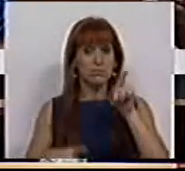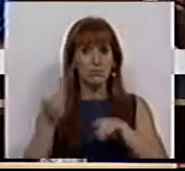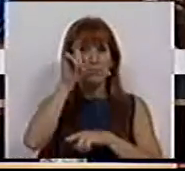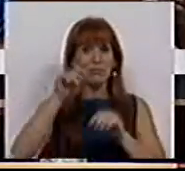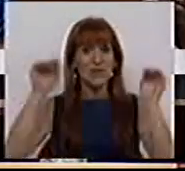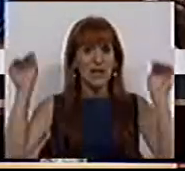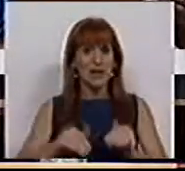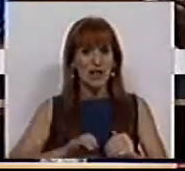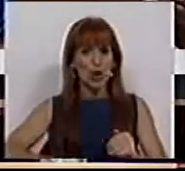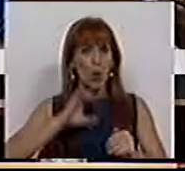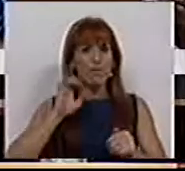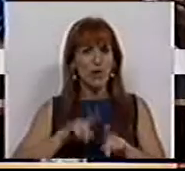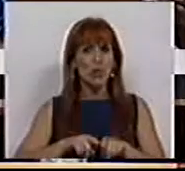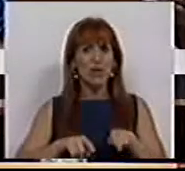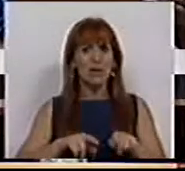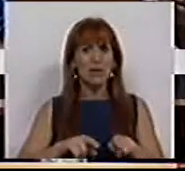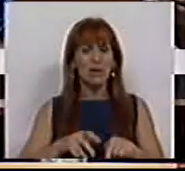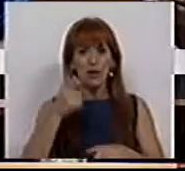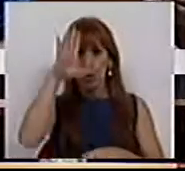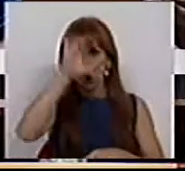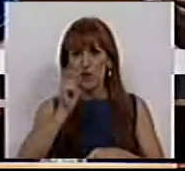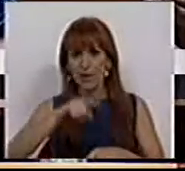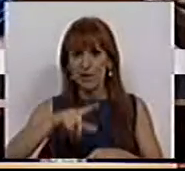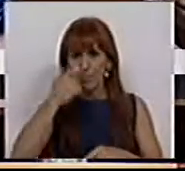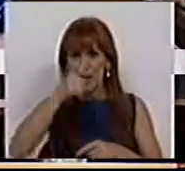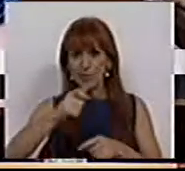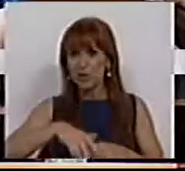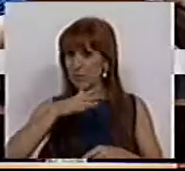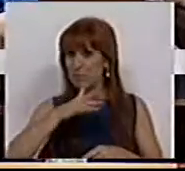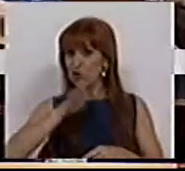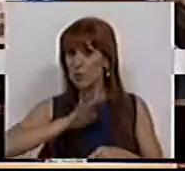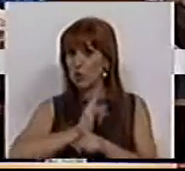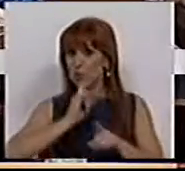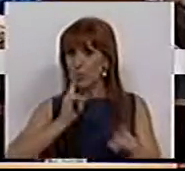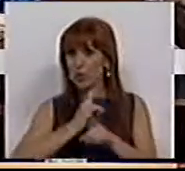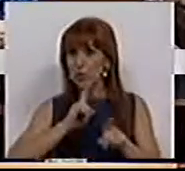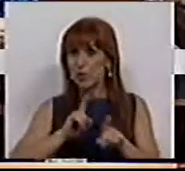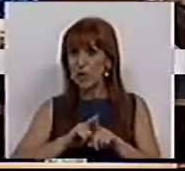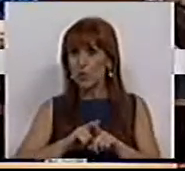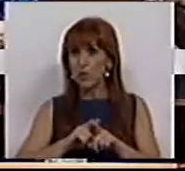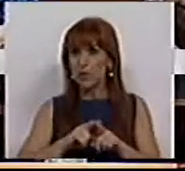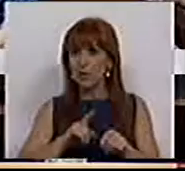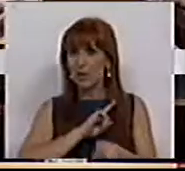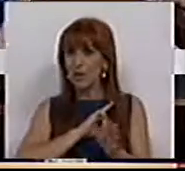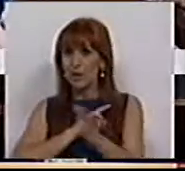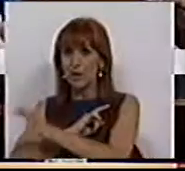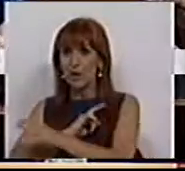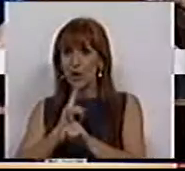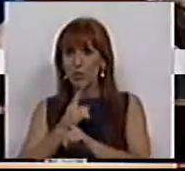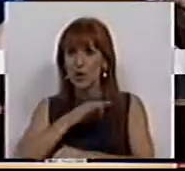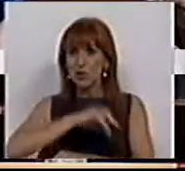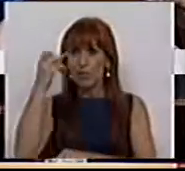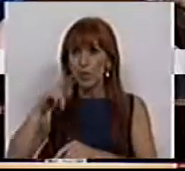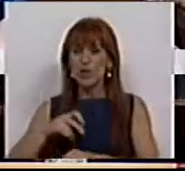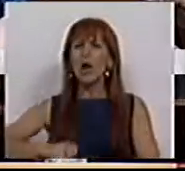à questão da quebra de confiança entre Estado e cidadãos. O Sr. Ministro ainda não nos explicou porque é que preservam os fundos privados, porque é que as